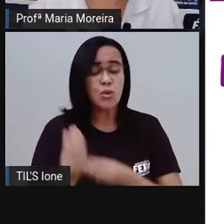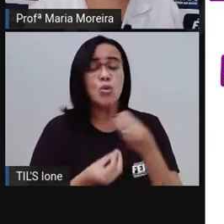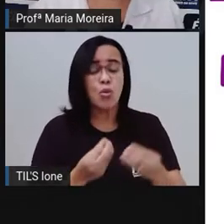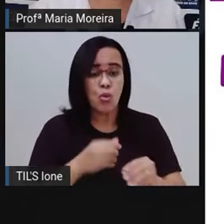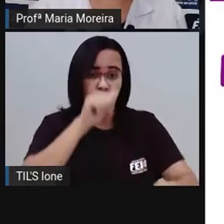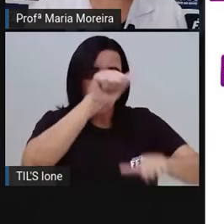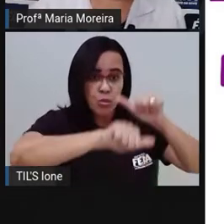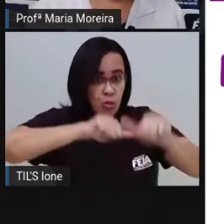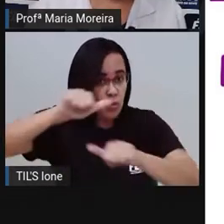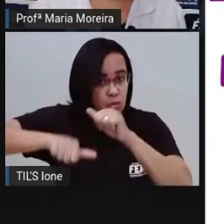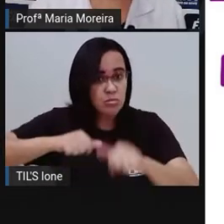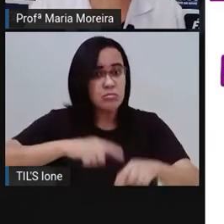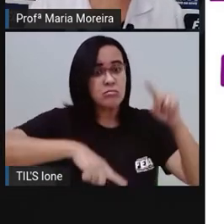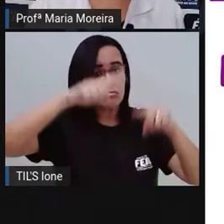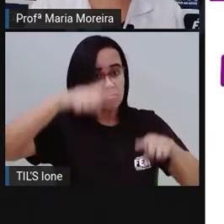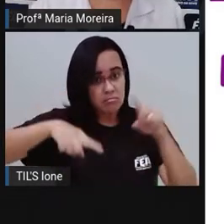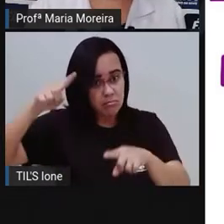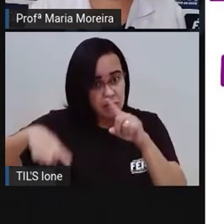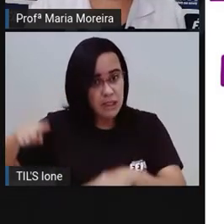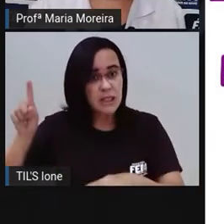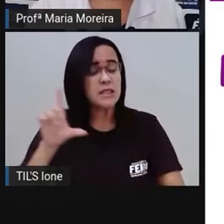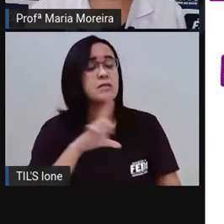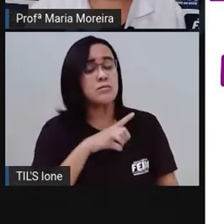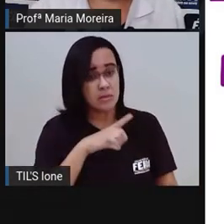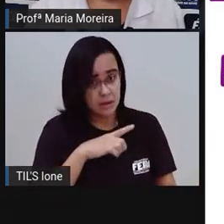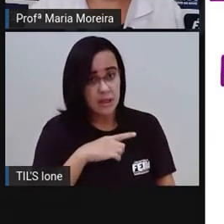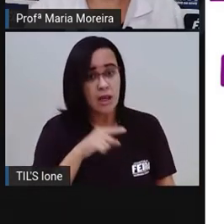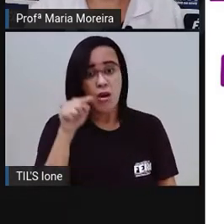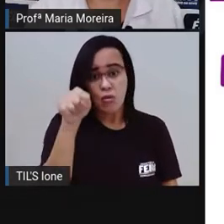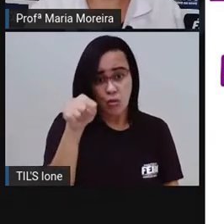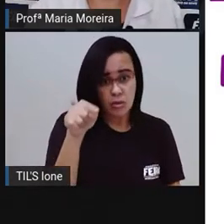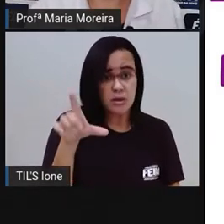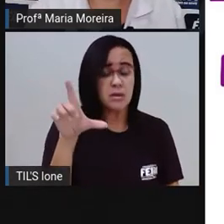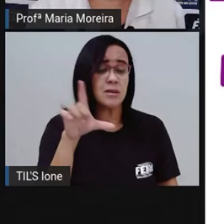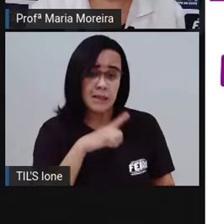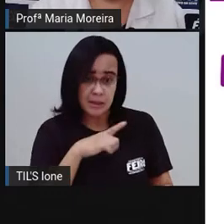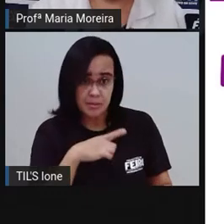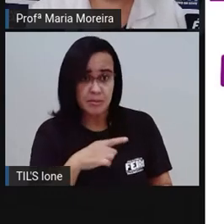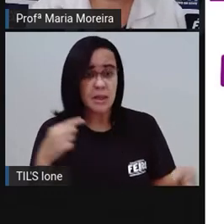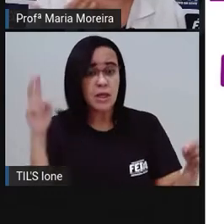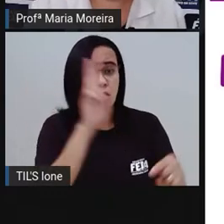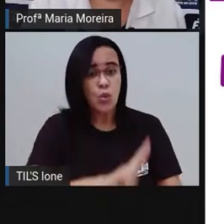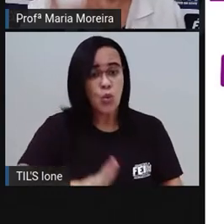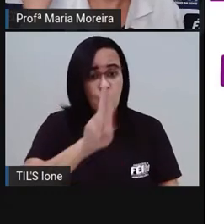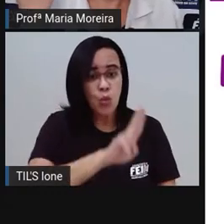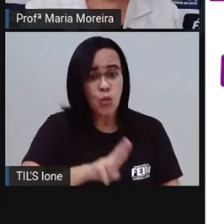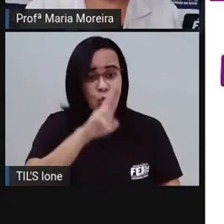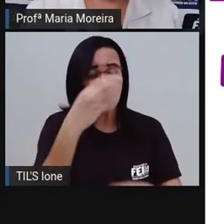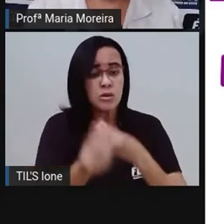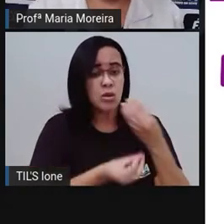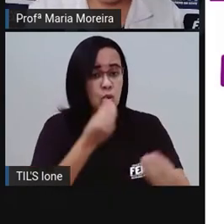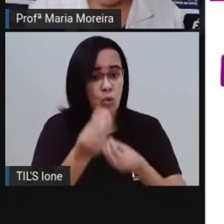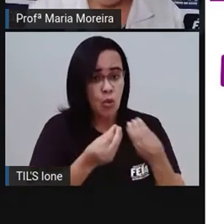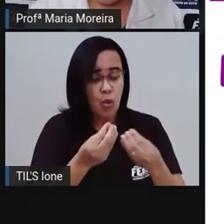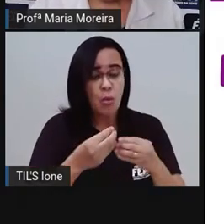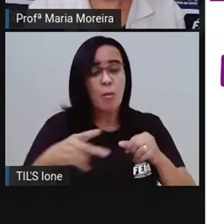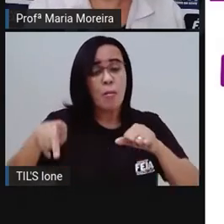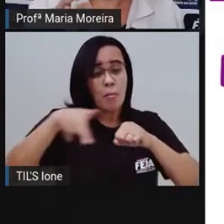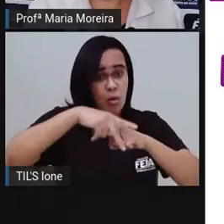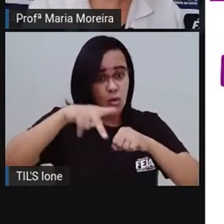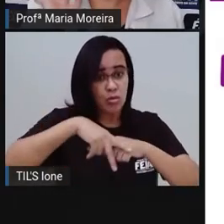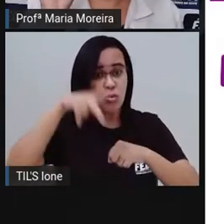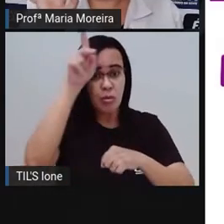alterações. E o você também é utilizado, tá? Em algumas circunstâncias, como um pronome pessoal.